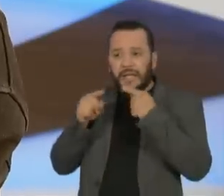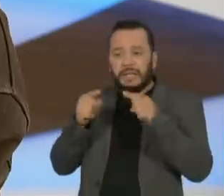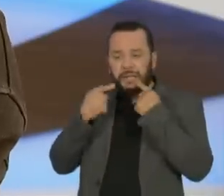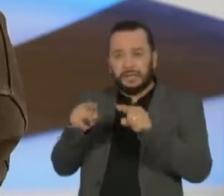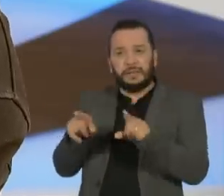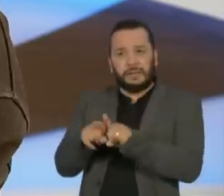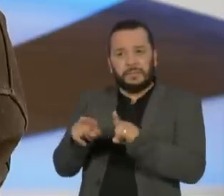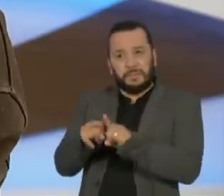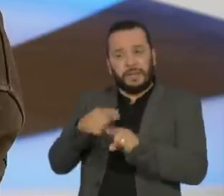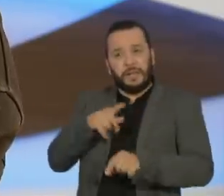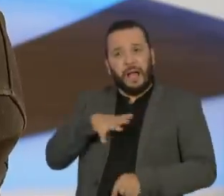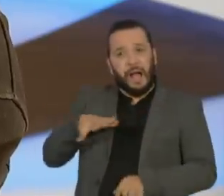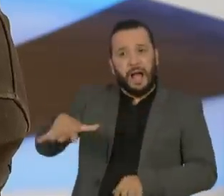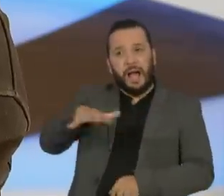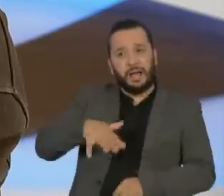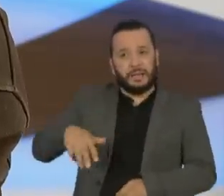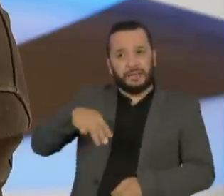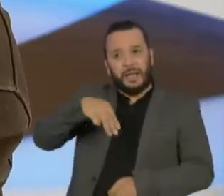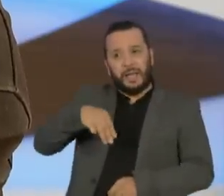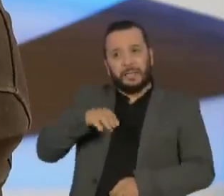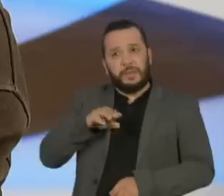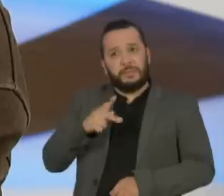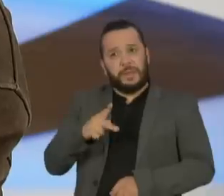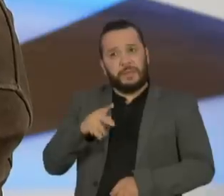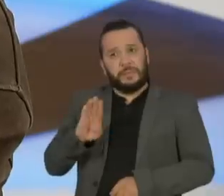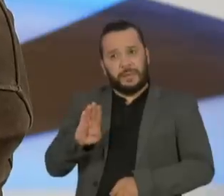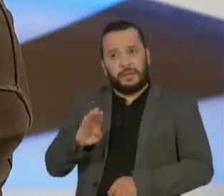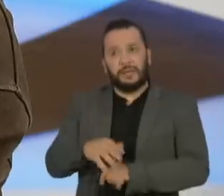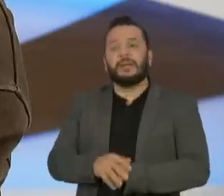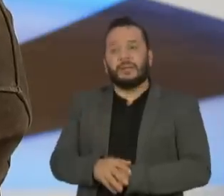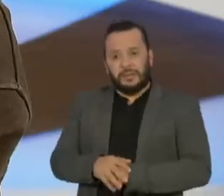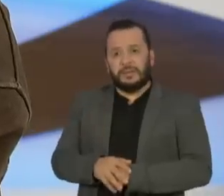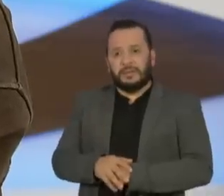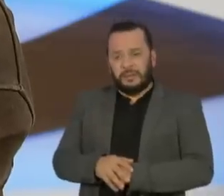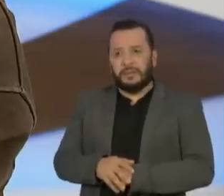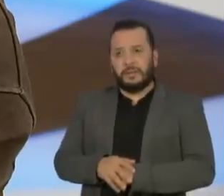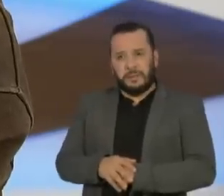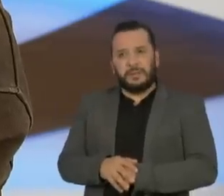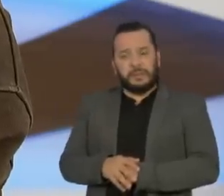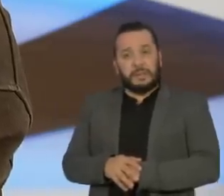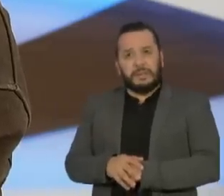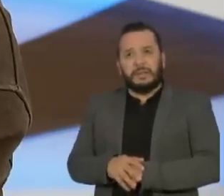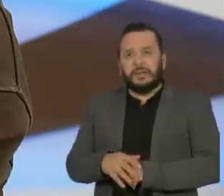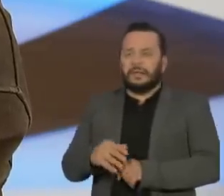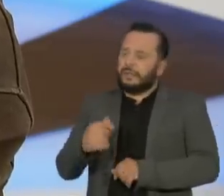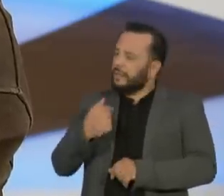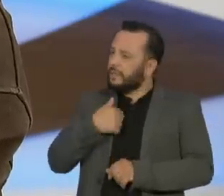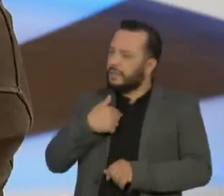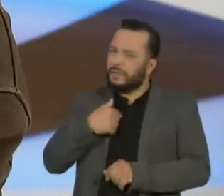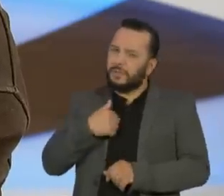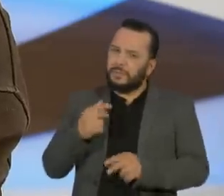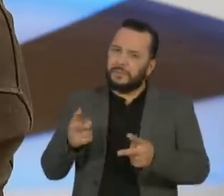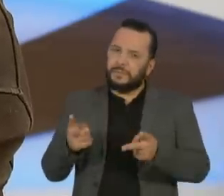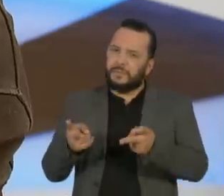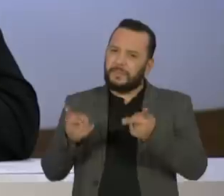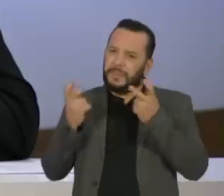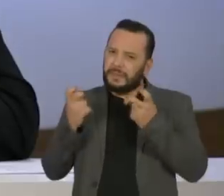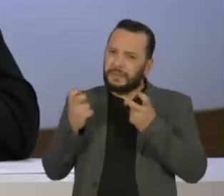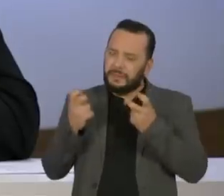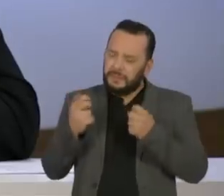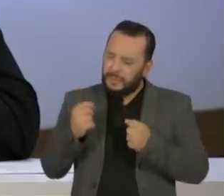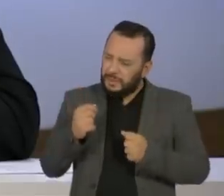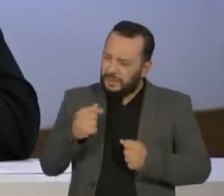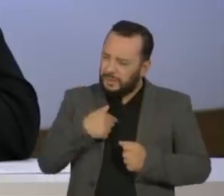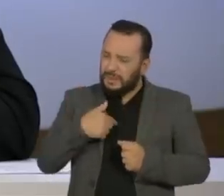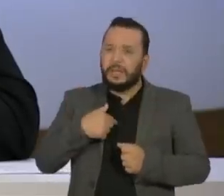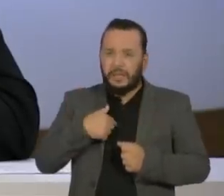setores da MPB, esteticamente falando, tanto é, de repente, eu me flagrei cantando a letra toda do amigo para essas